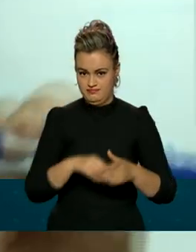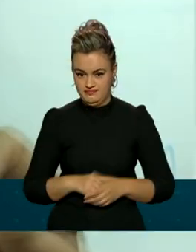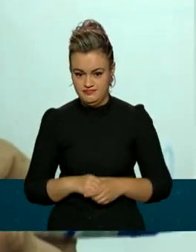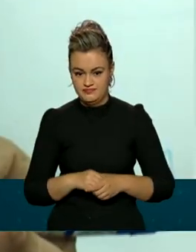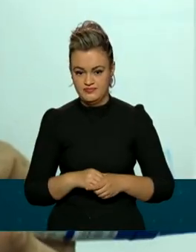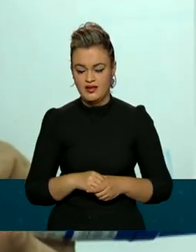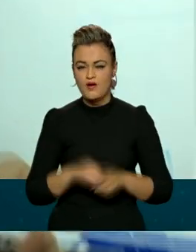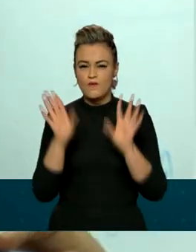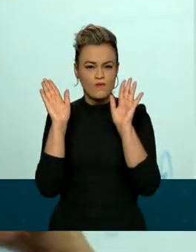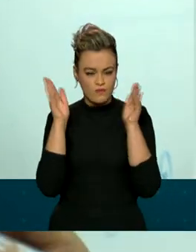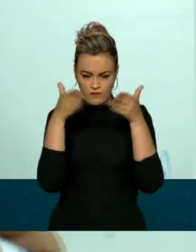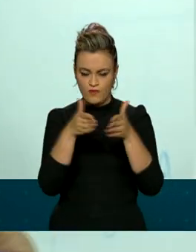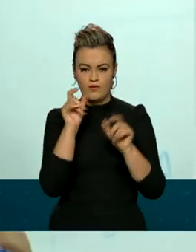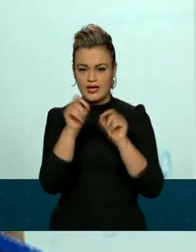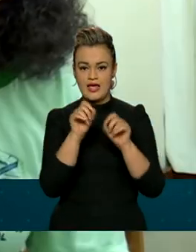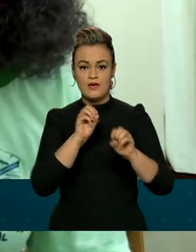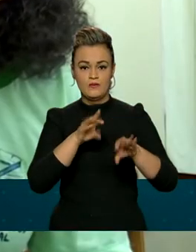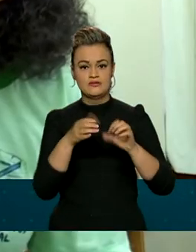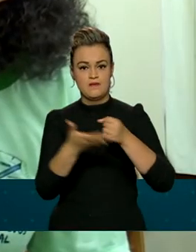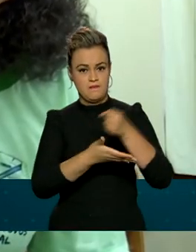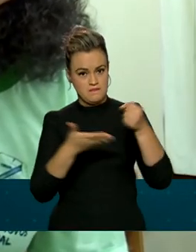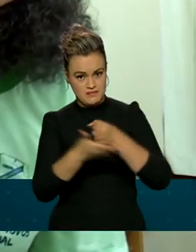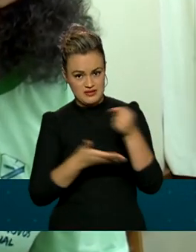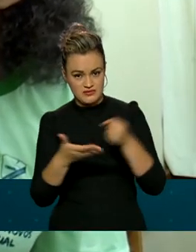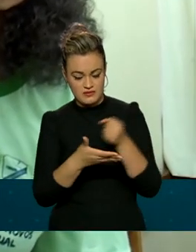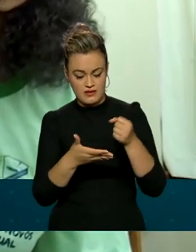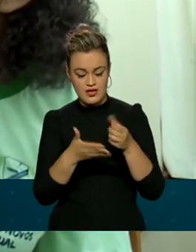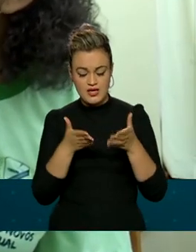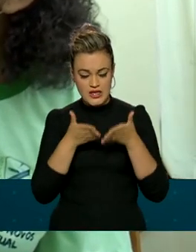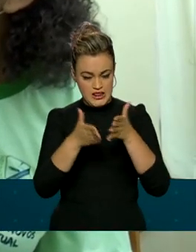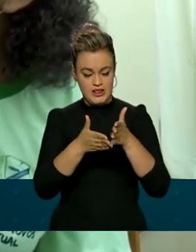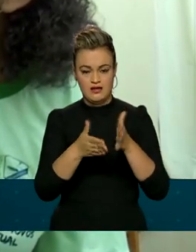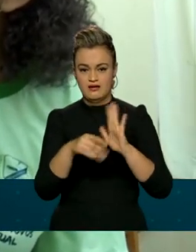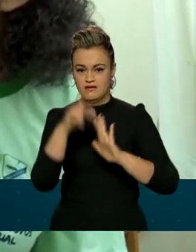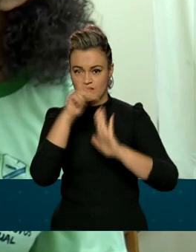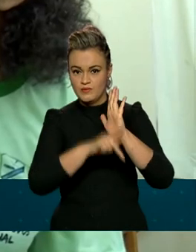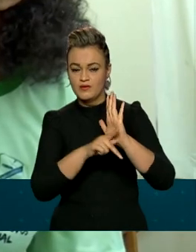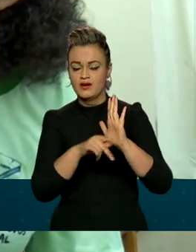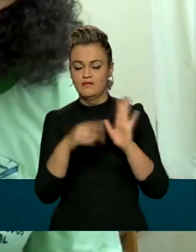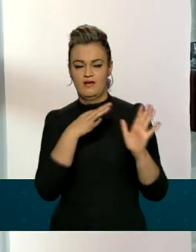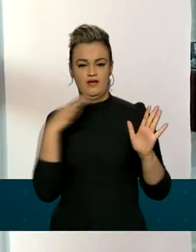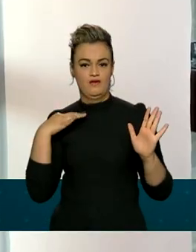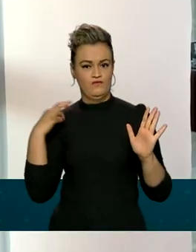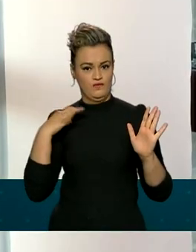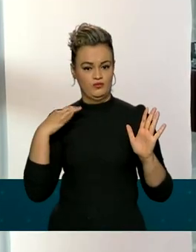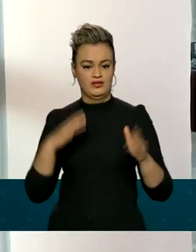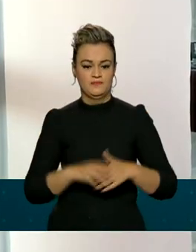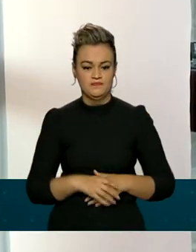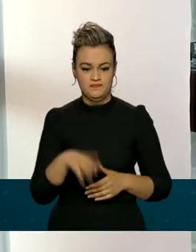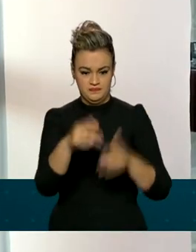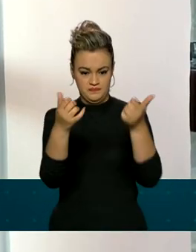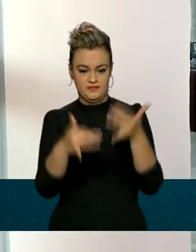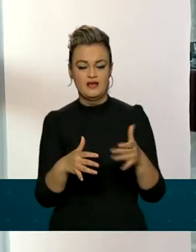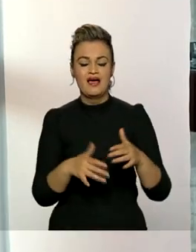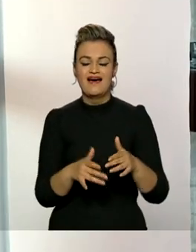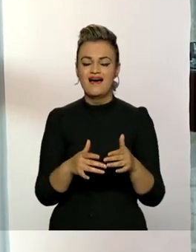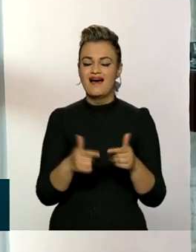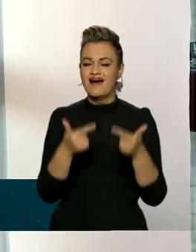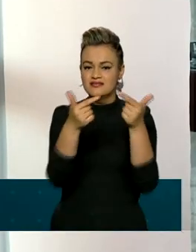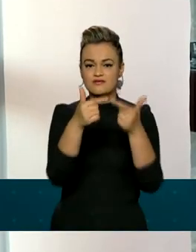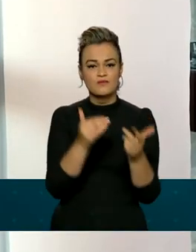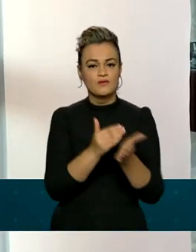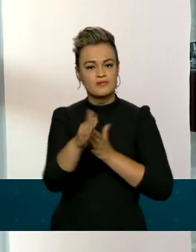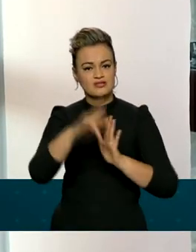O foco é no ensino básico e a adesão ao programa é voluntária. Uma das ações necessárias para a